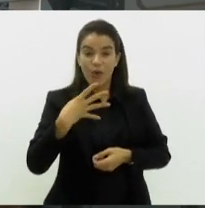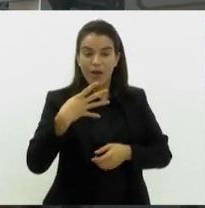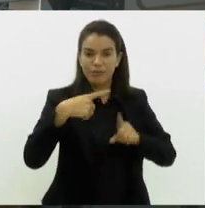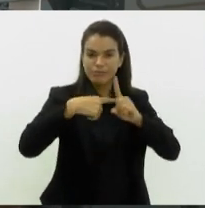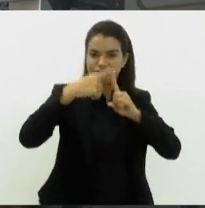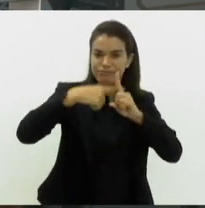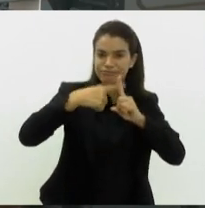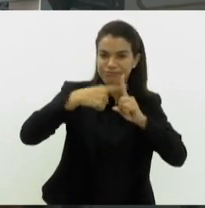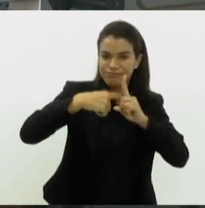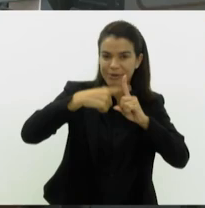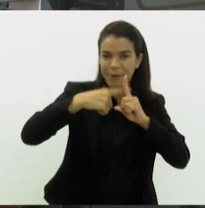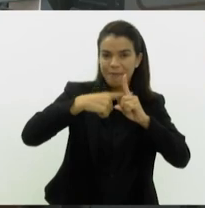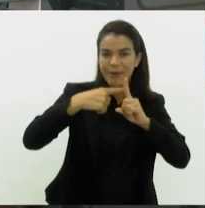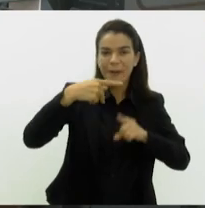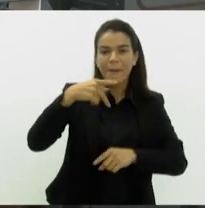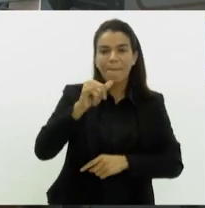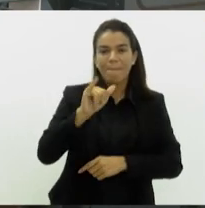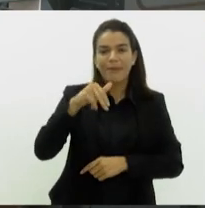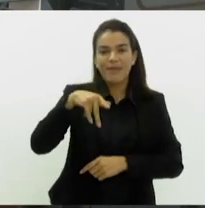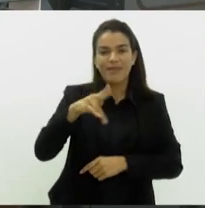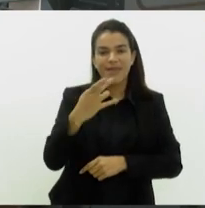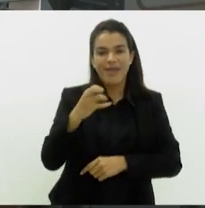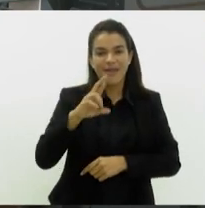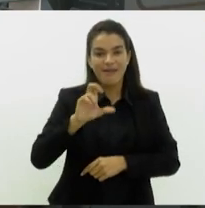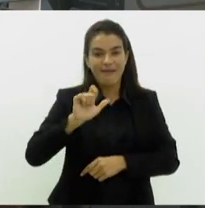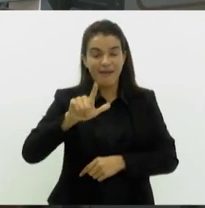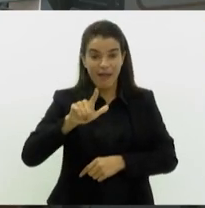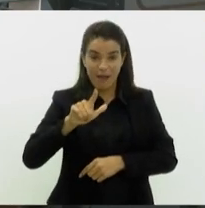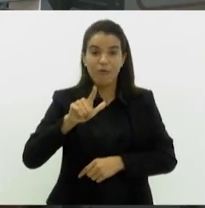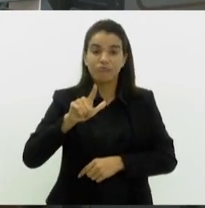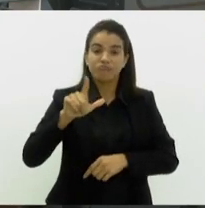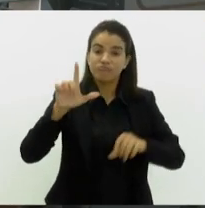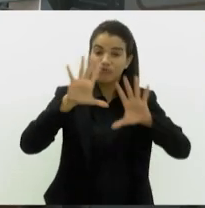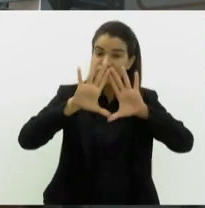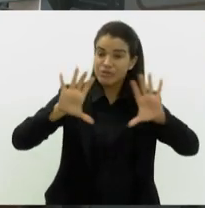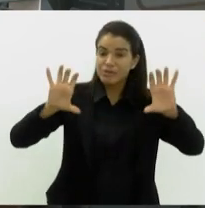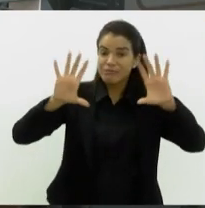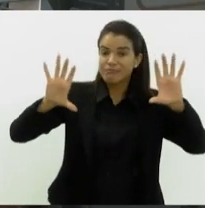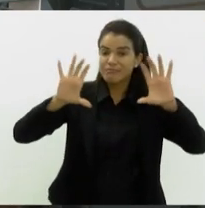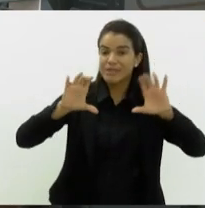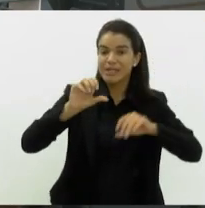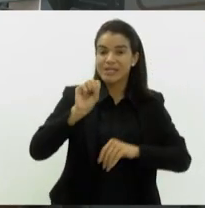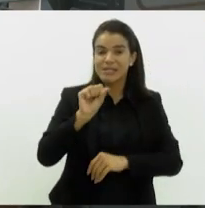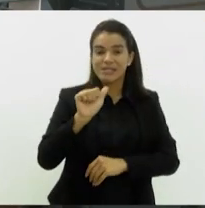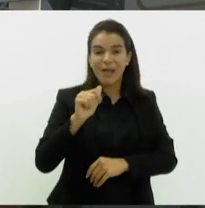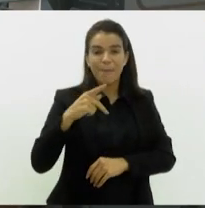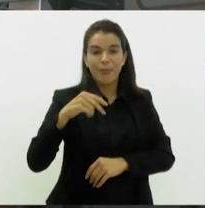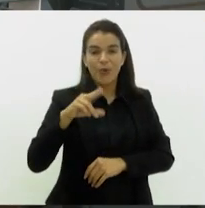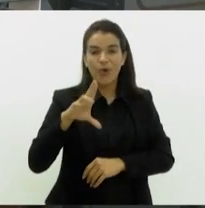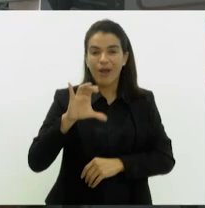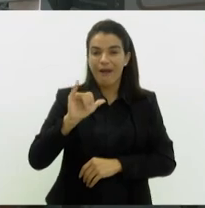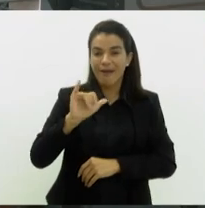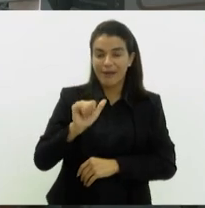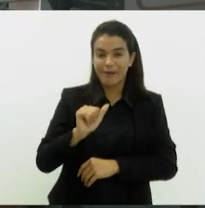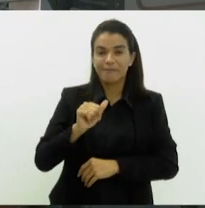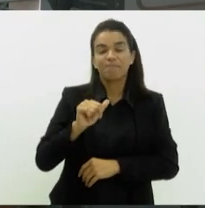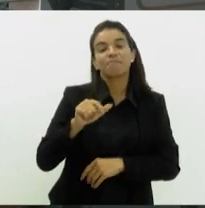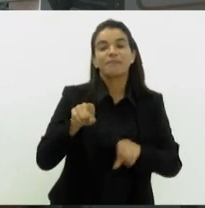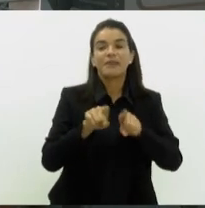limpo. Em Pinheiral, céu limpo também com 23. Sapucaia, 25 graus.